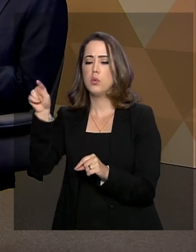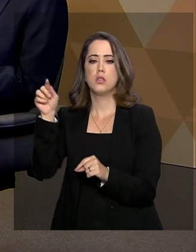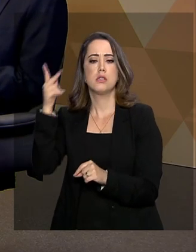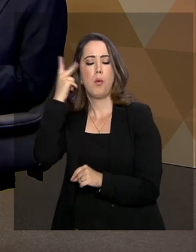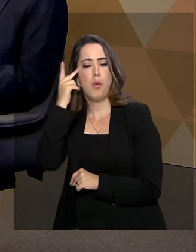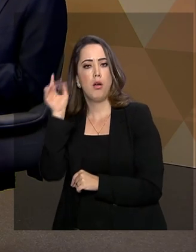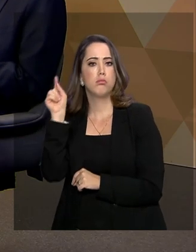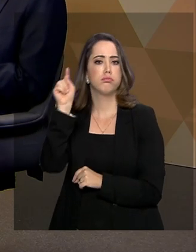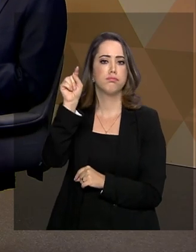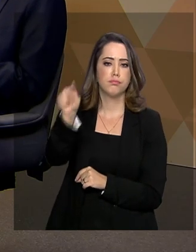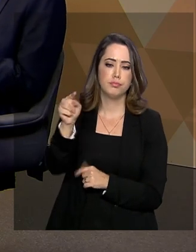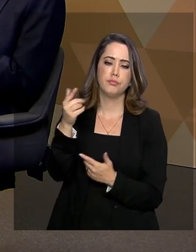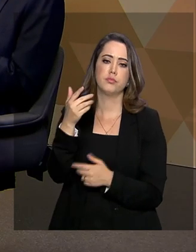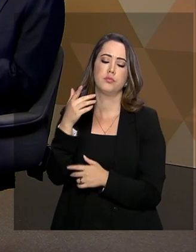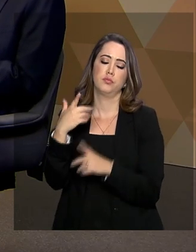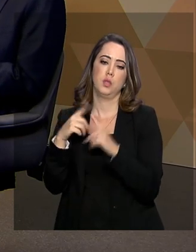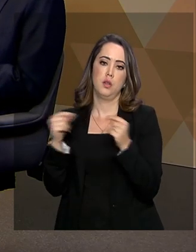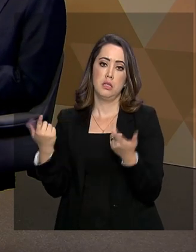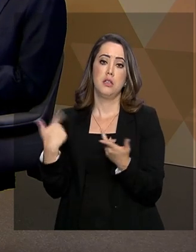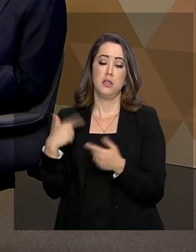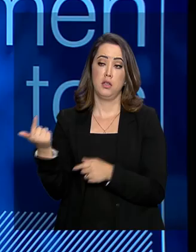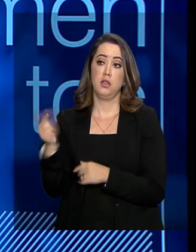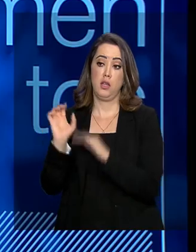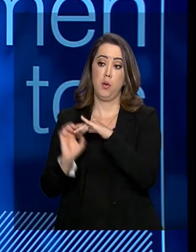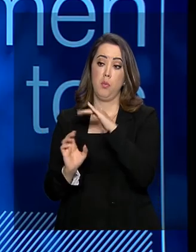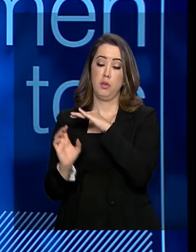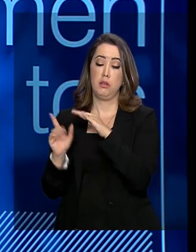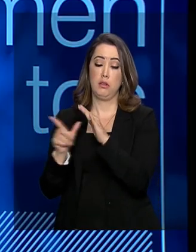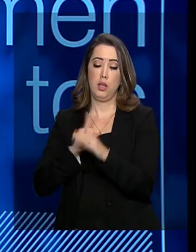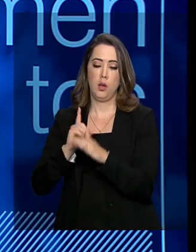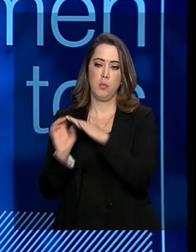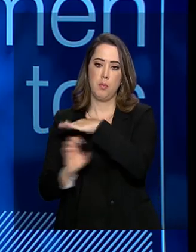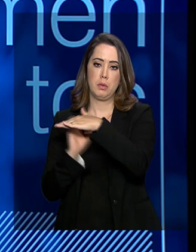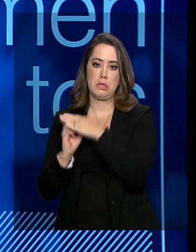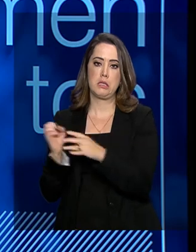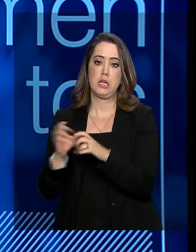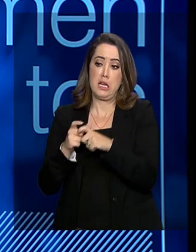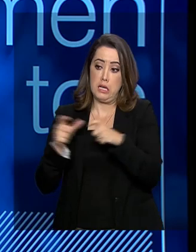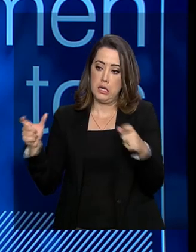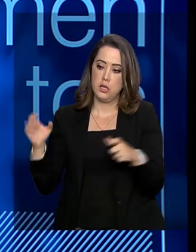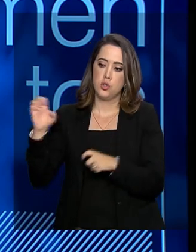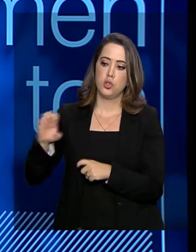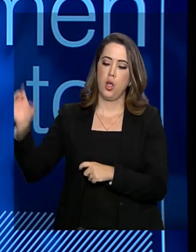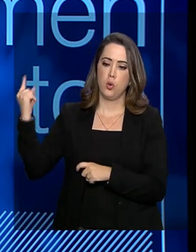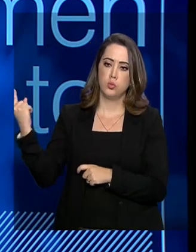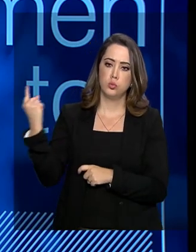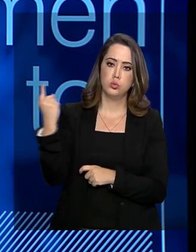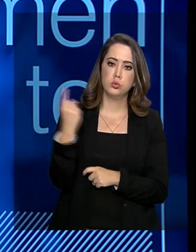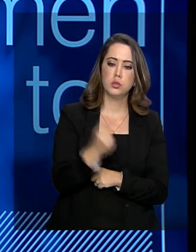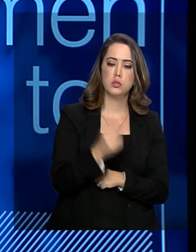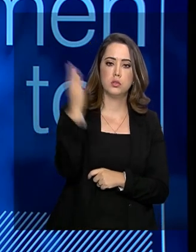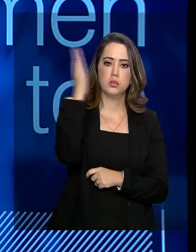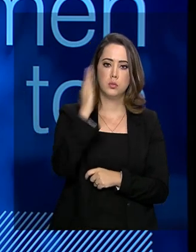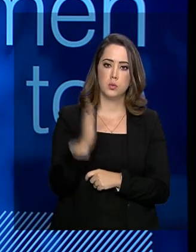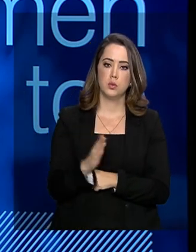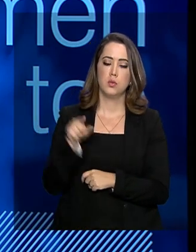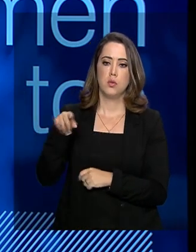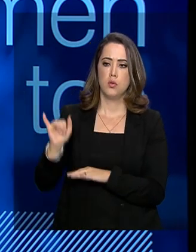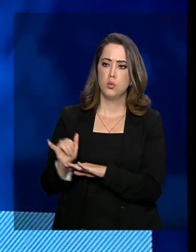grande. Nós temos a empresa Globalia, entrando agora, principalmente no início do ano que vem, uma empresa europeia entrando no mercado brasileiro, fazendo